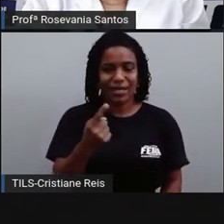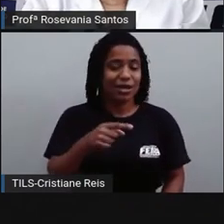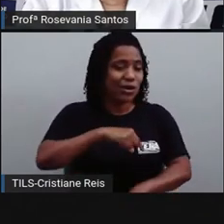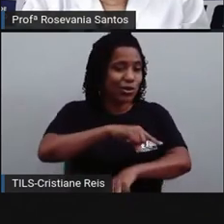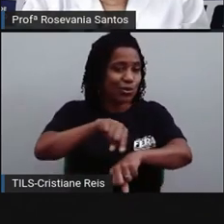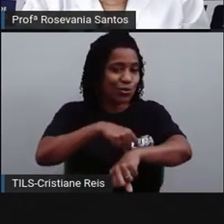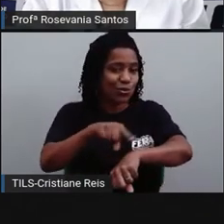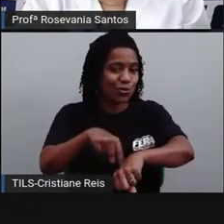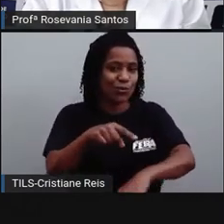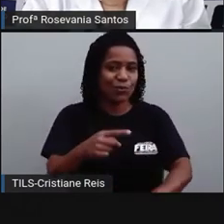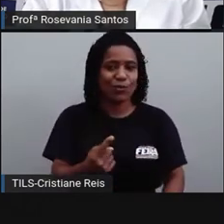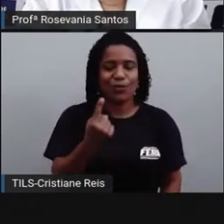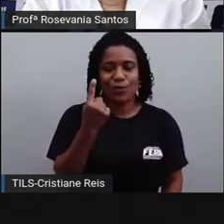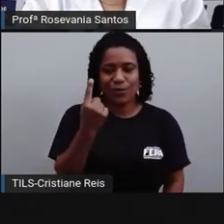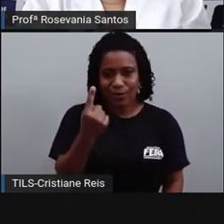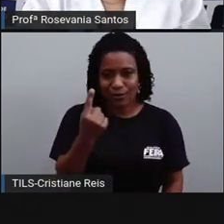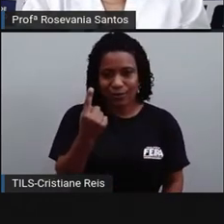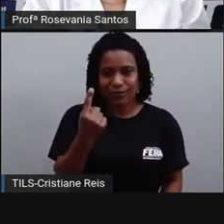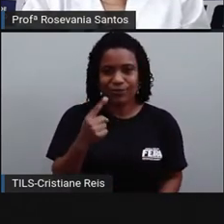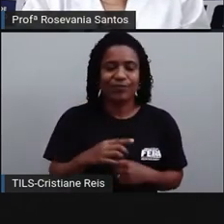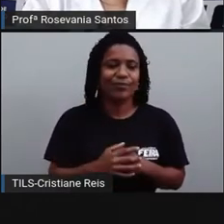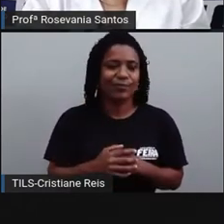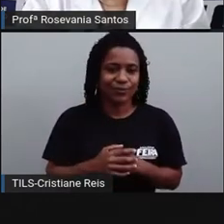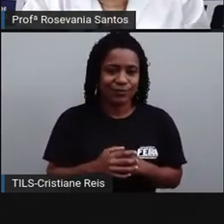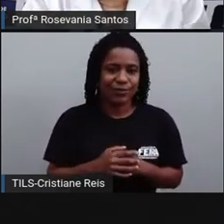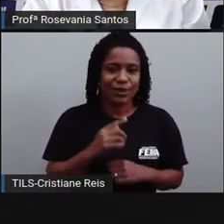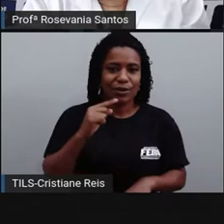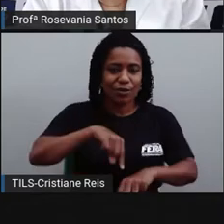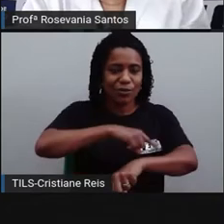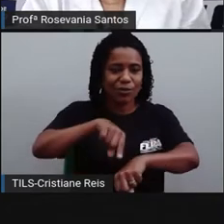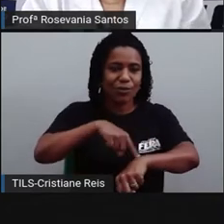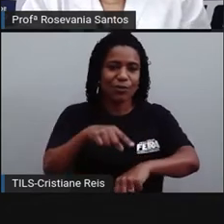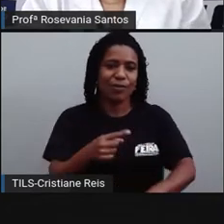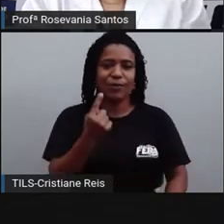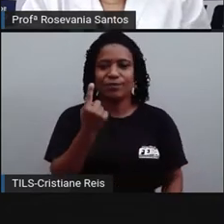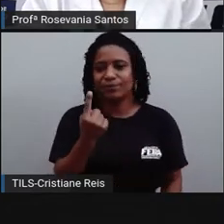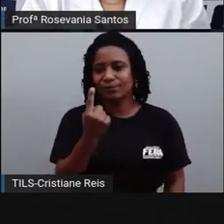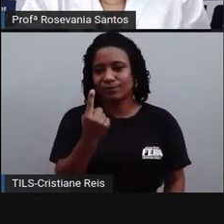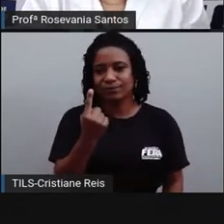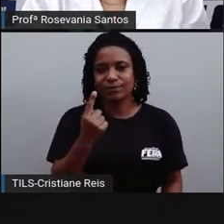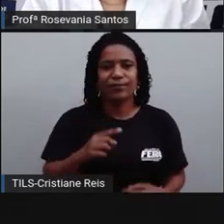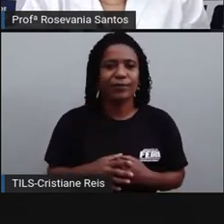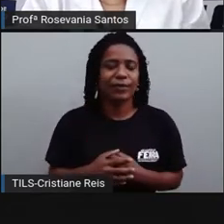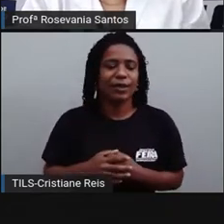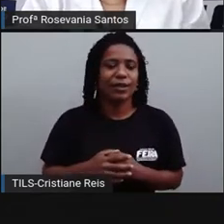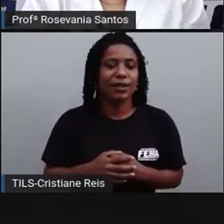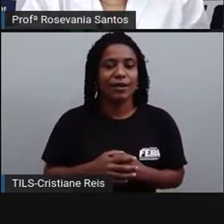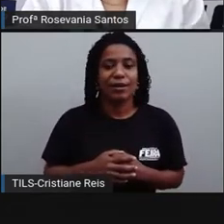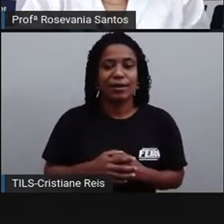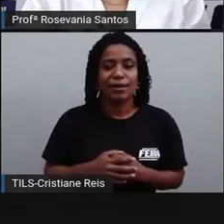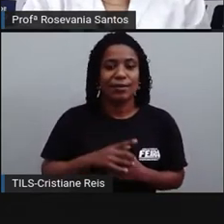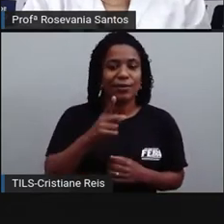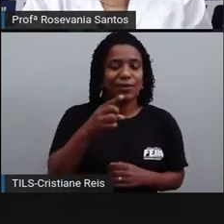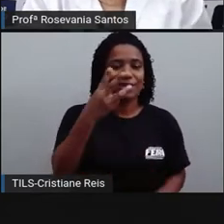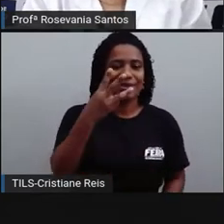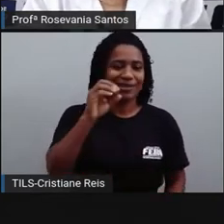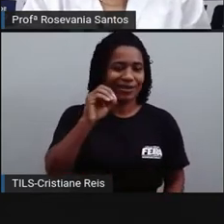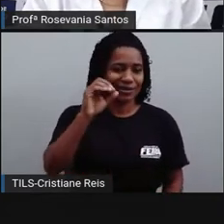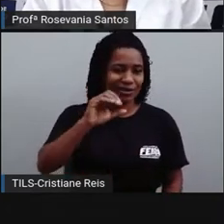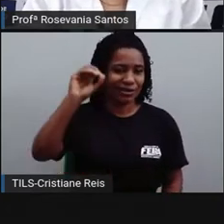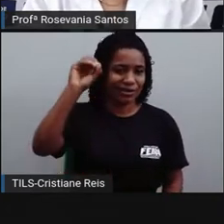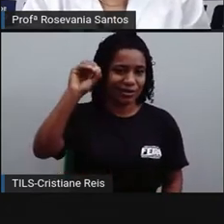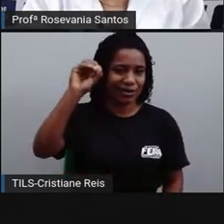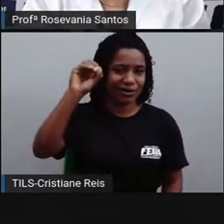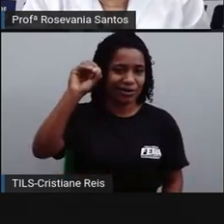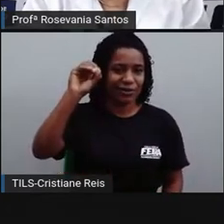hora. O espaço aqui de um fuso é o espaço de uma hora. Por que, pró, que eu tenho aqui 30 graus, 45,